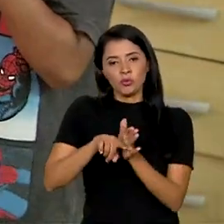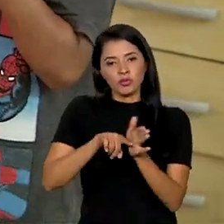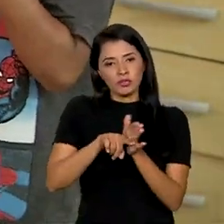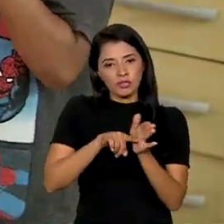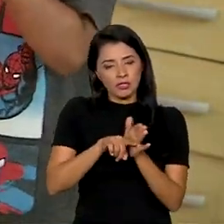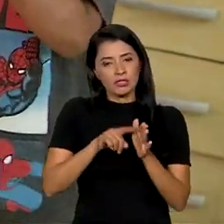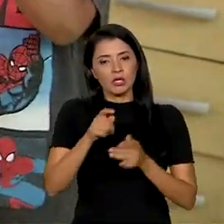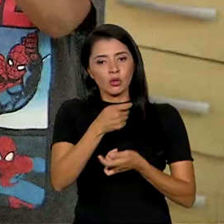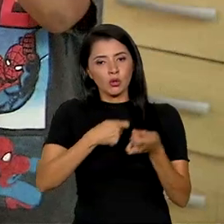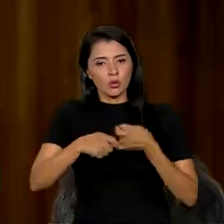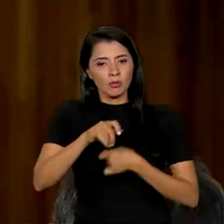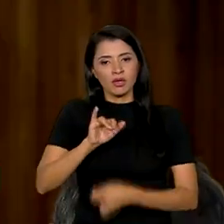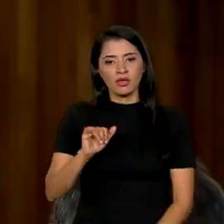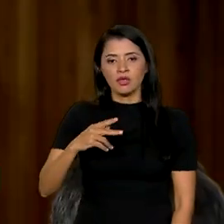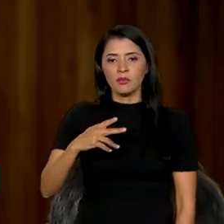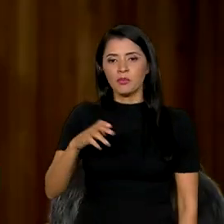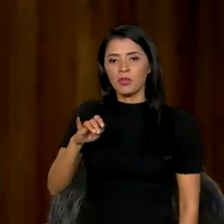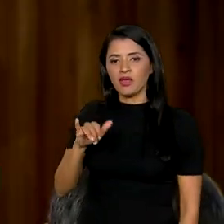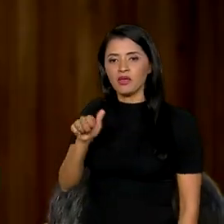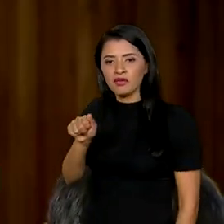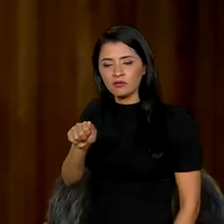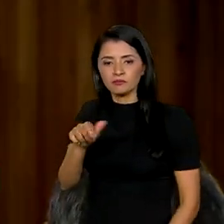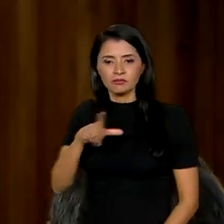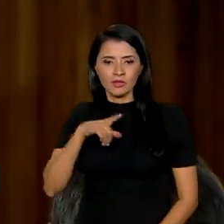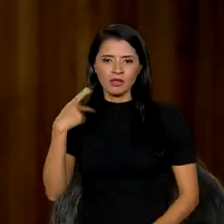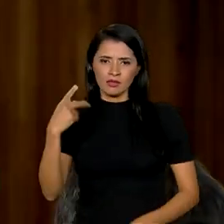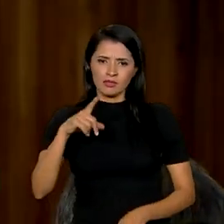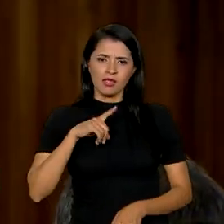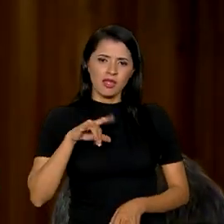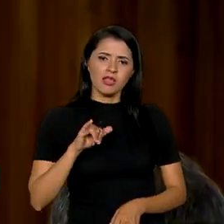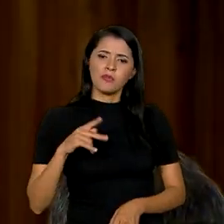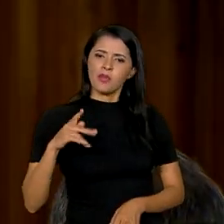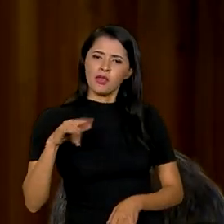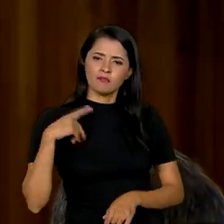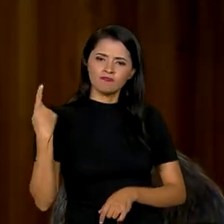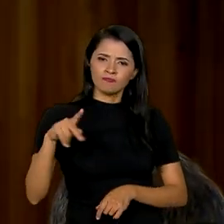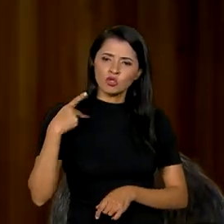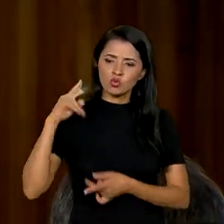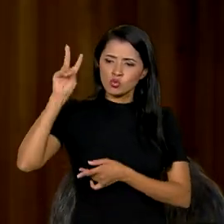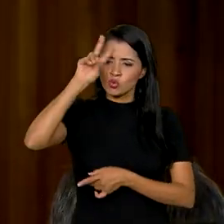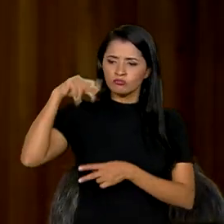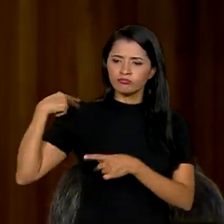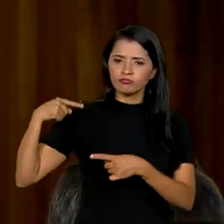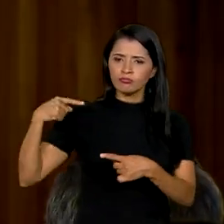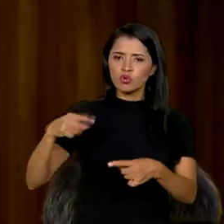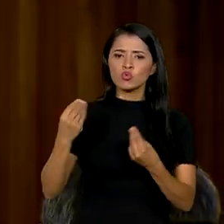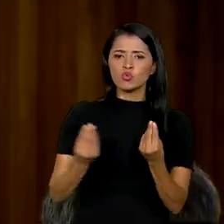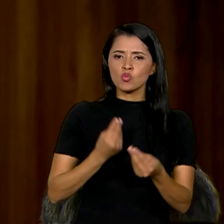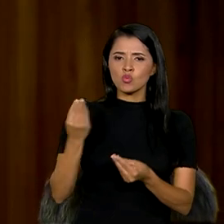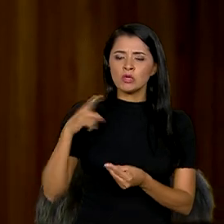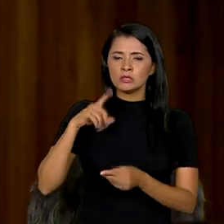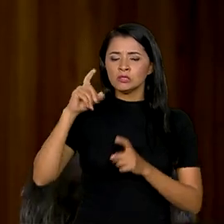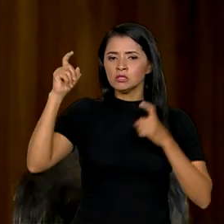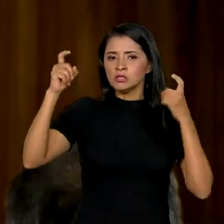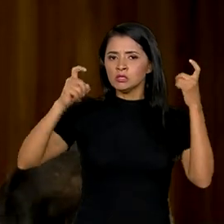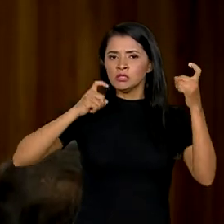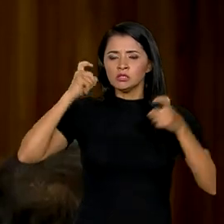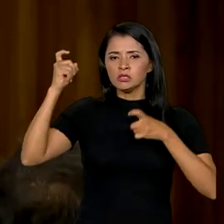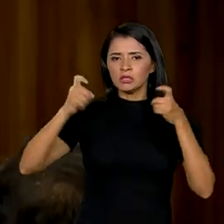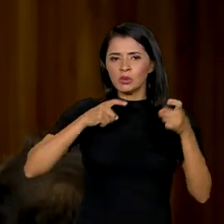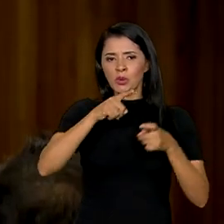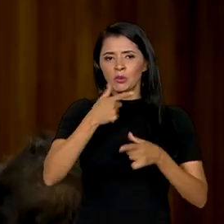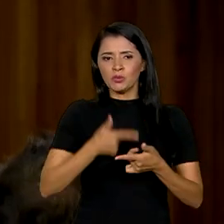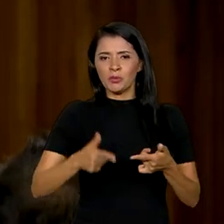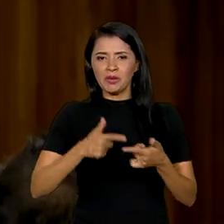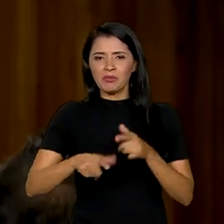Aplicada, o IPEA. O IPEA tem no seu DNA e na sua história uma história de preocupação com os grandes